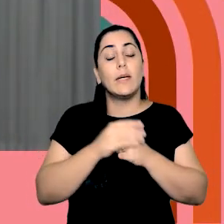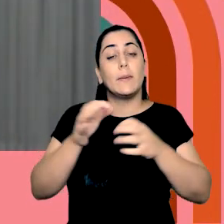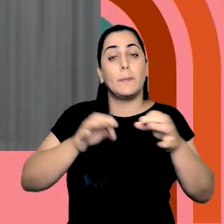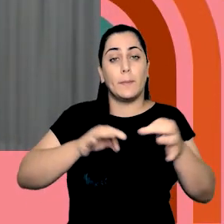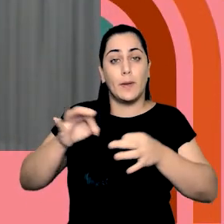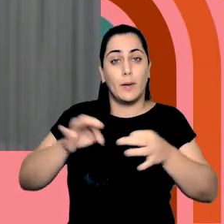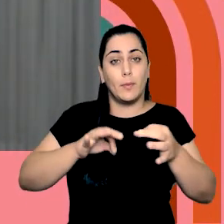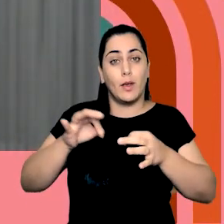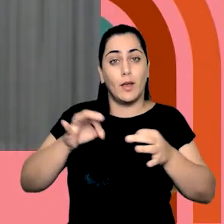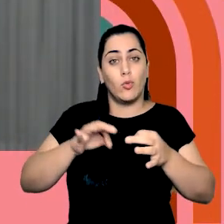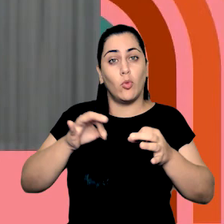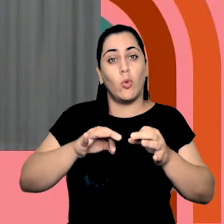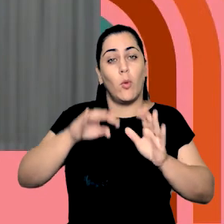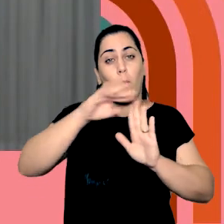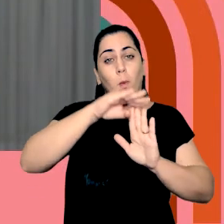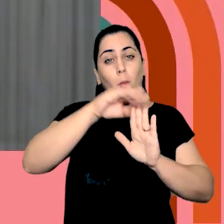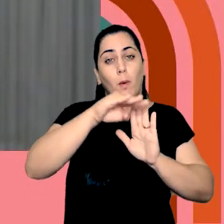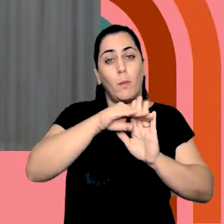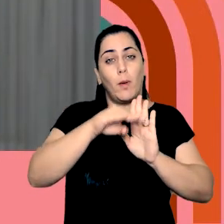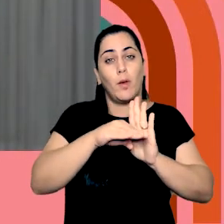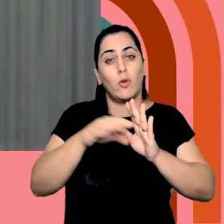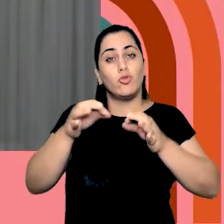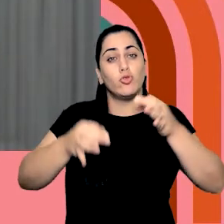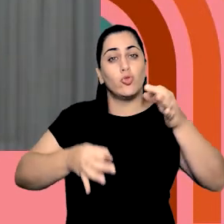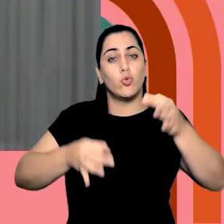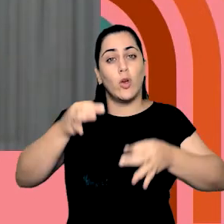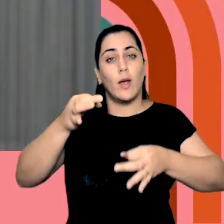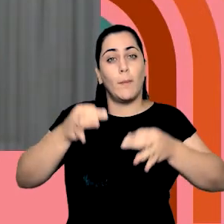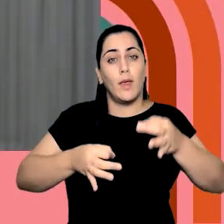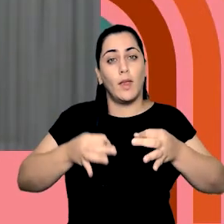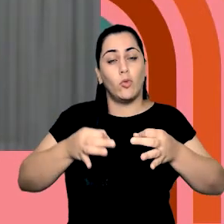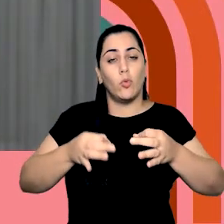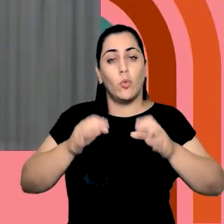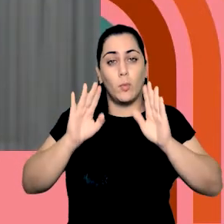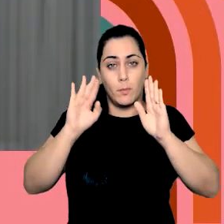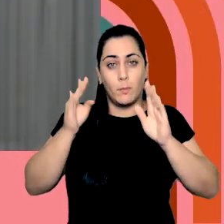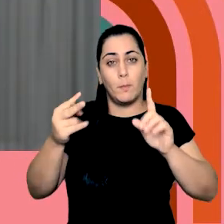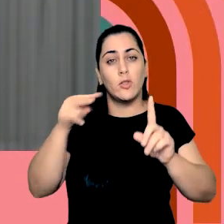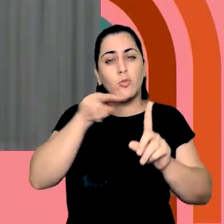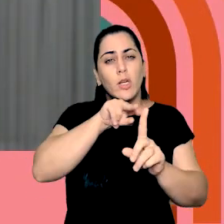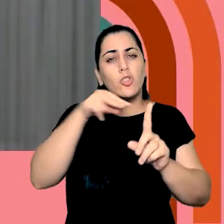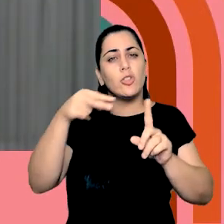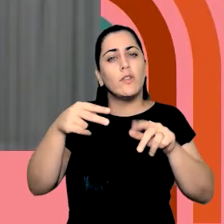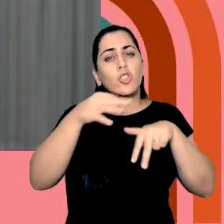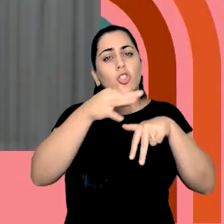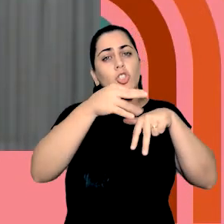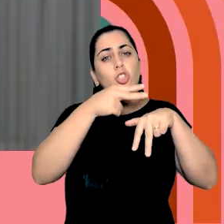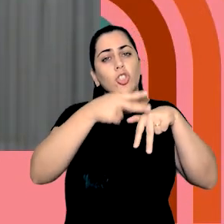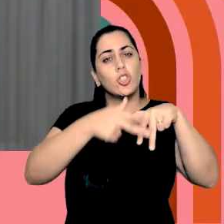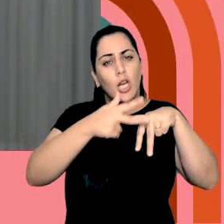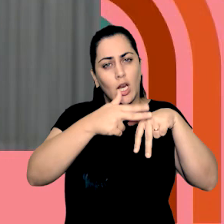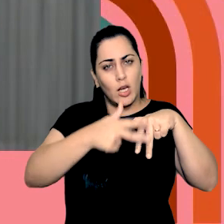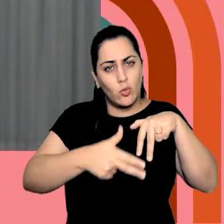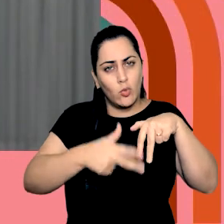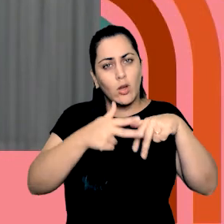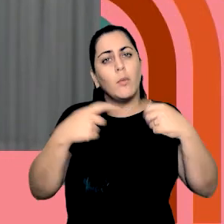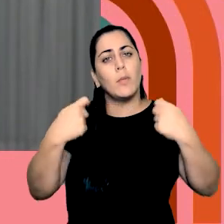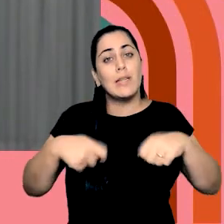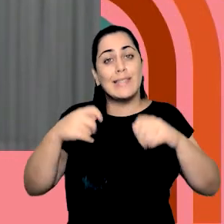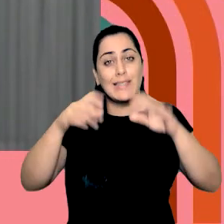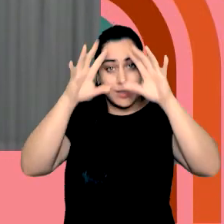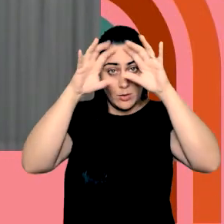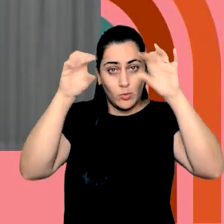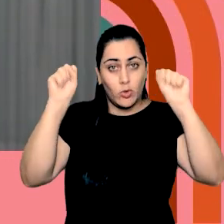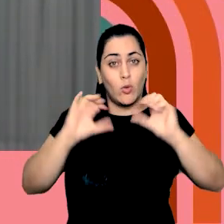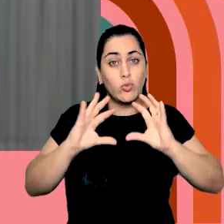elaborou um protocolo de julgamento com perspectiva de gênero, que deve ser adotado por todos os tribunais. E a